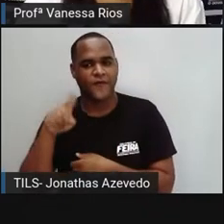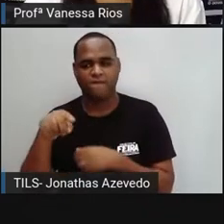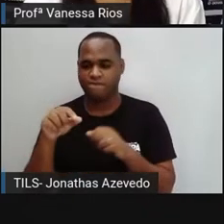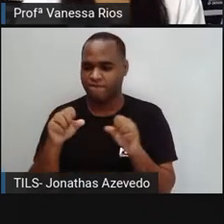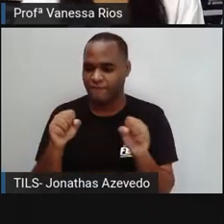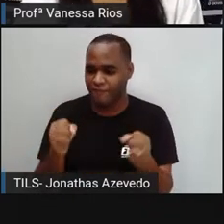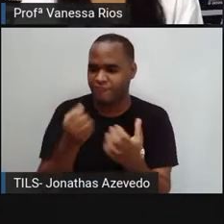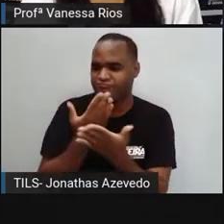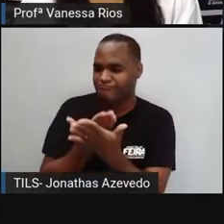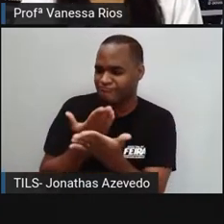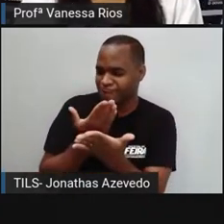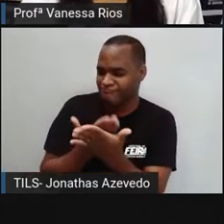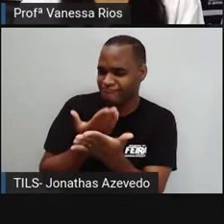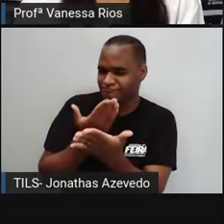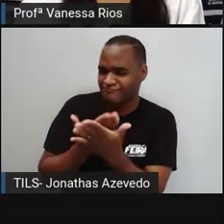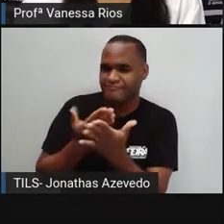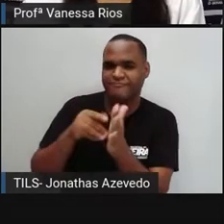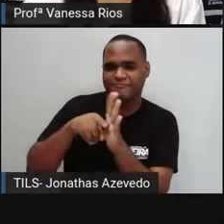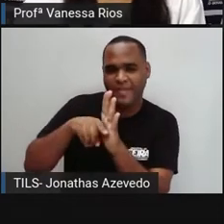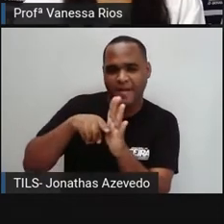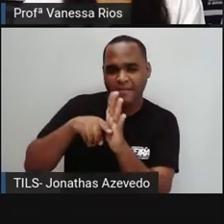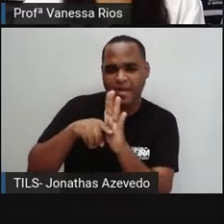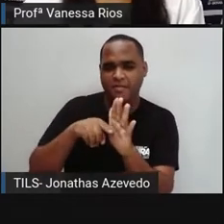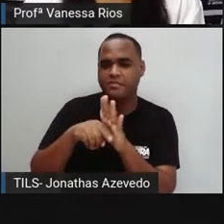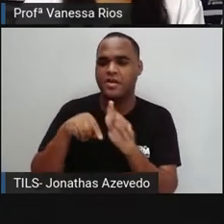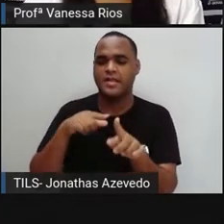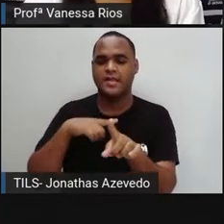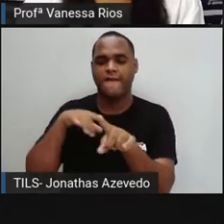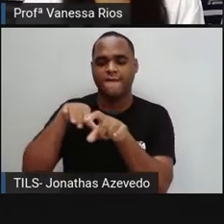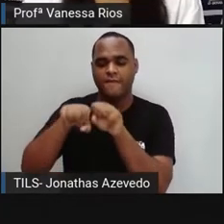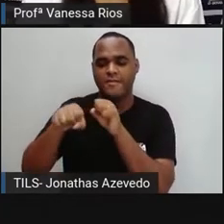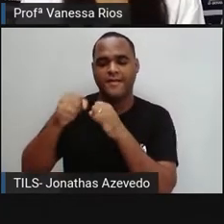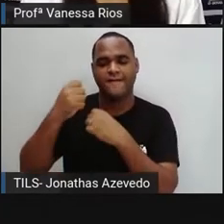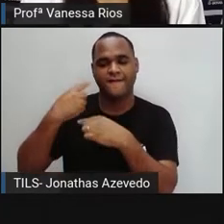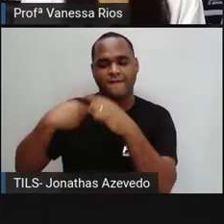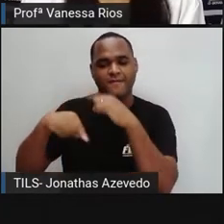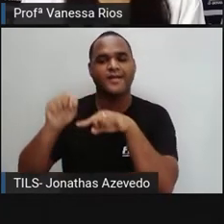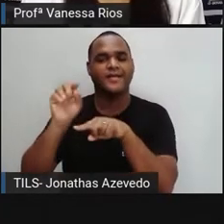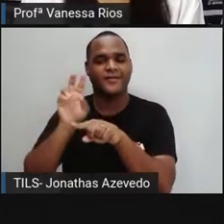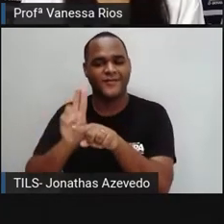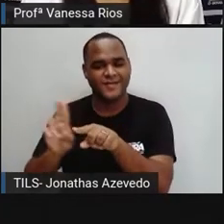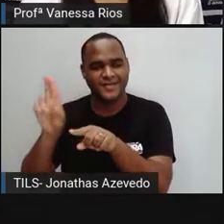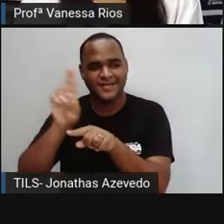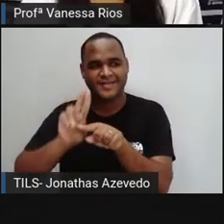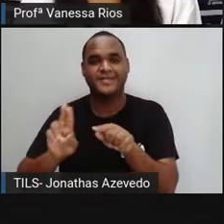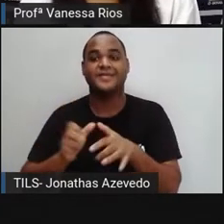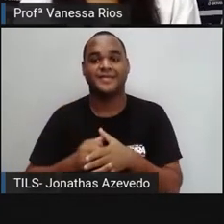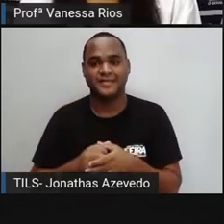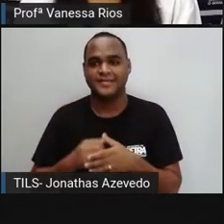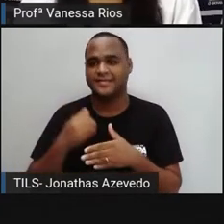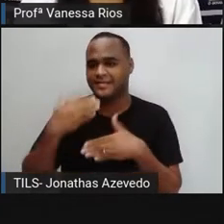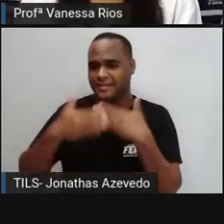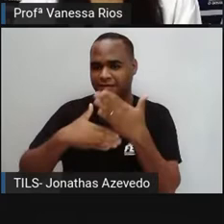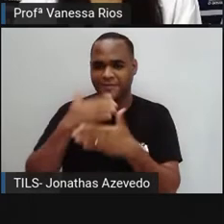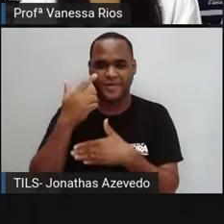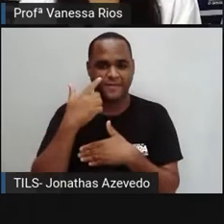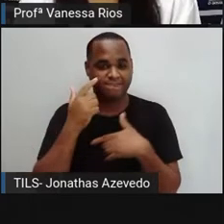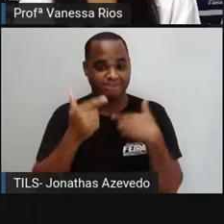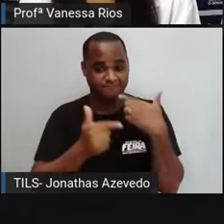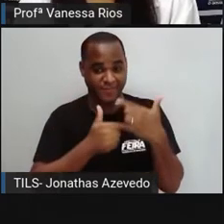que estudar muito, interno e formar numa universidade. Daí vou